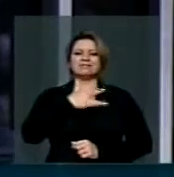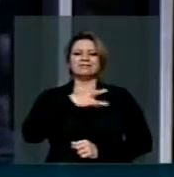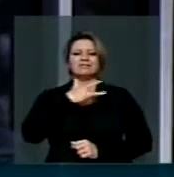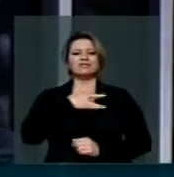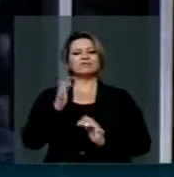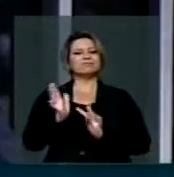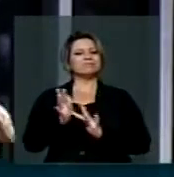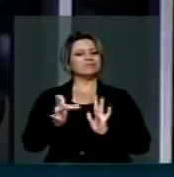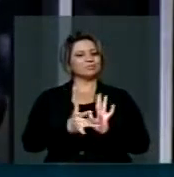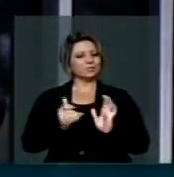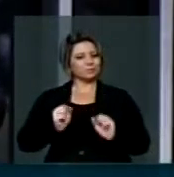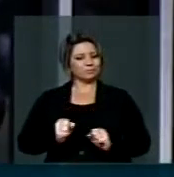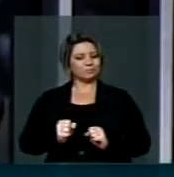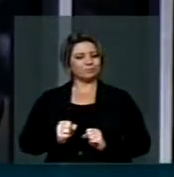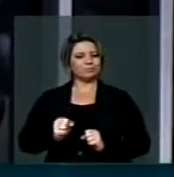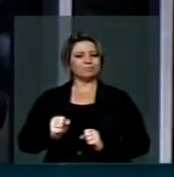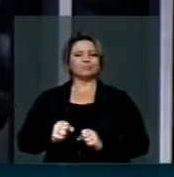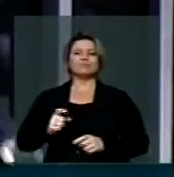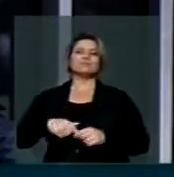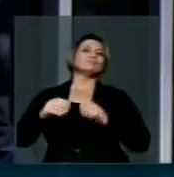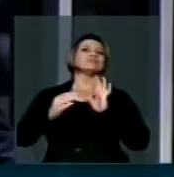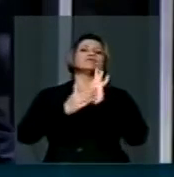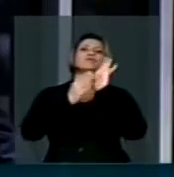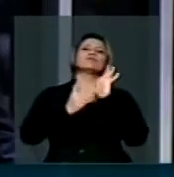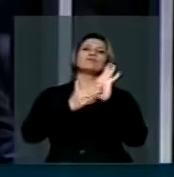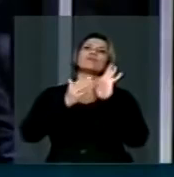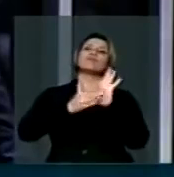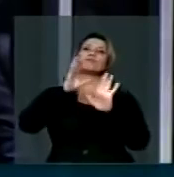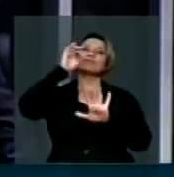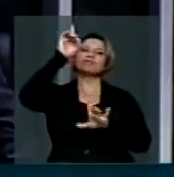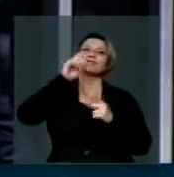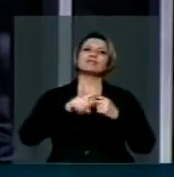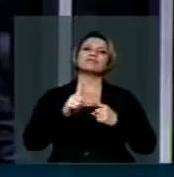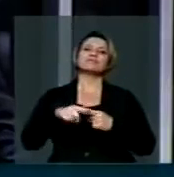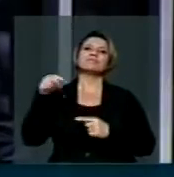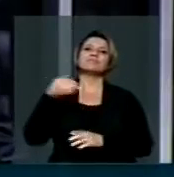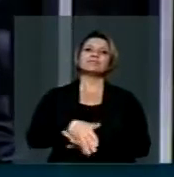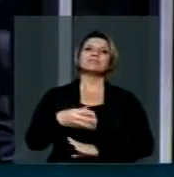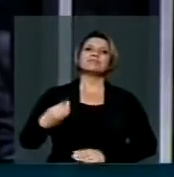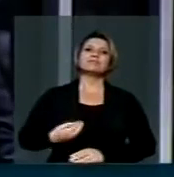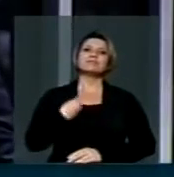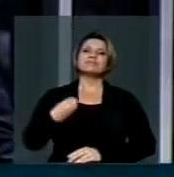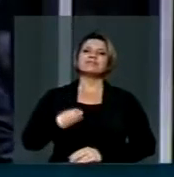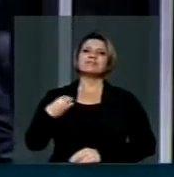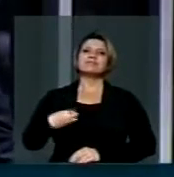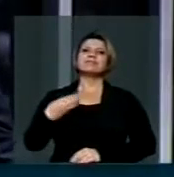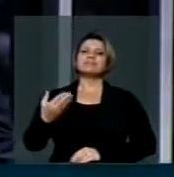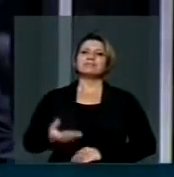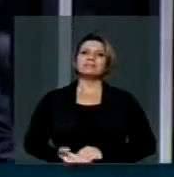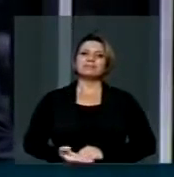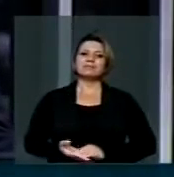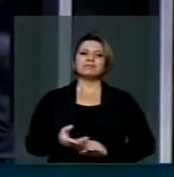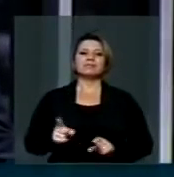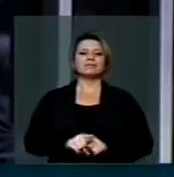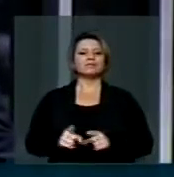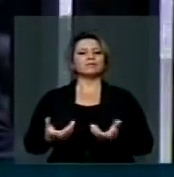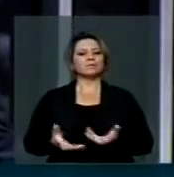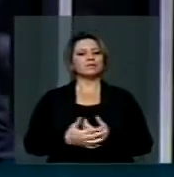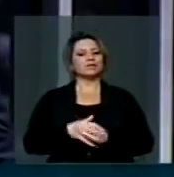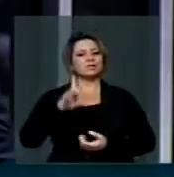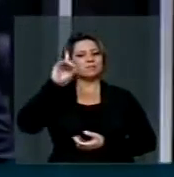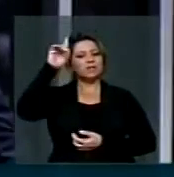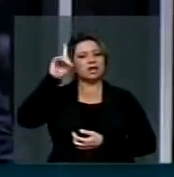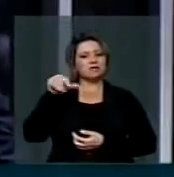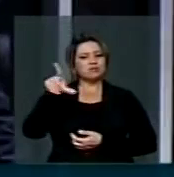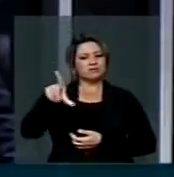Eu louvo a Deus, por poder estar aqui nesta casa, colocada aqui por Deus